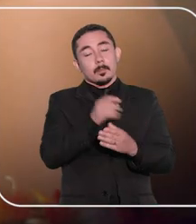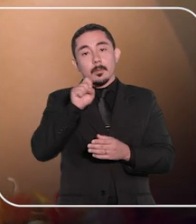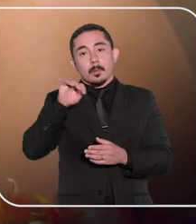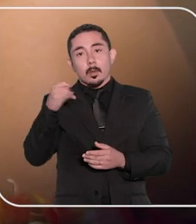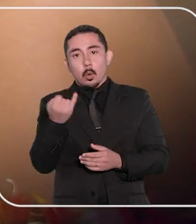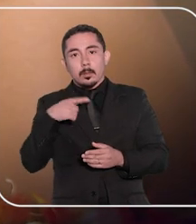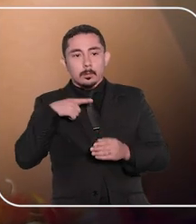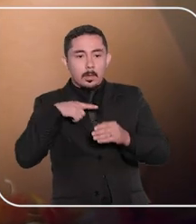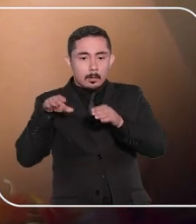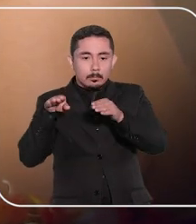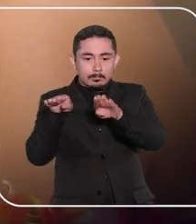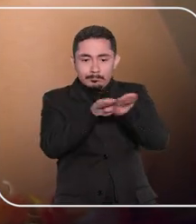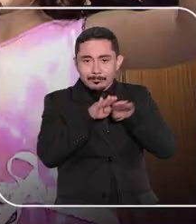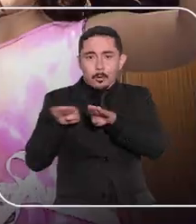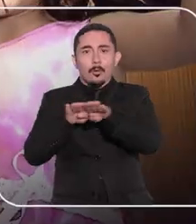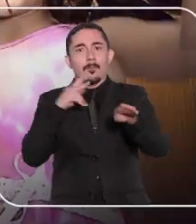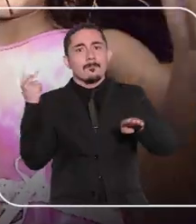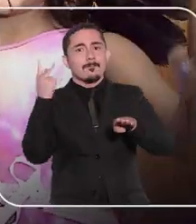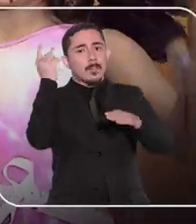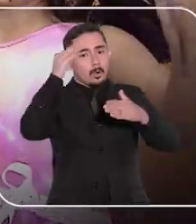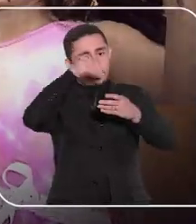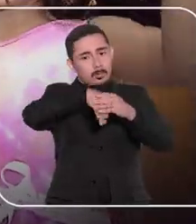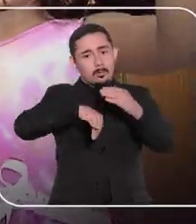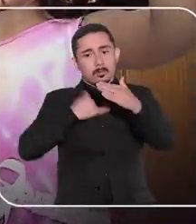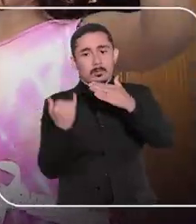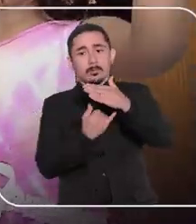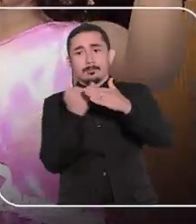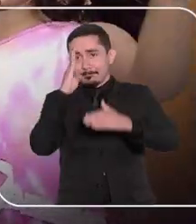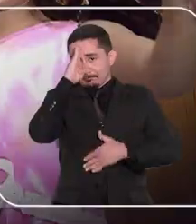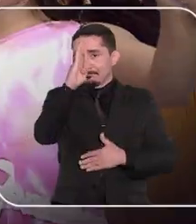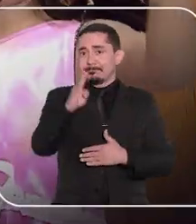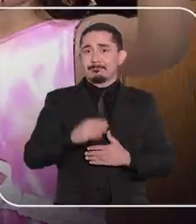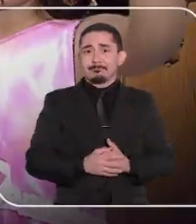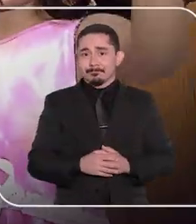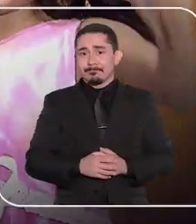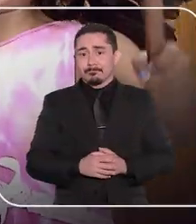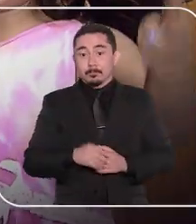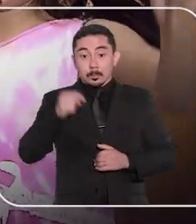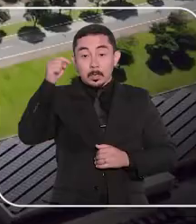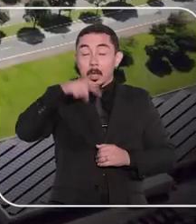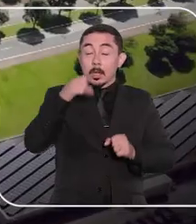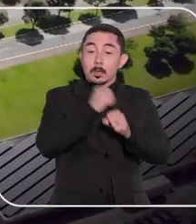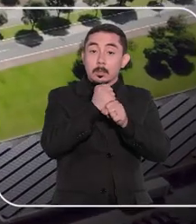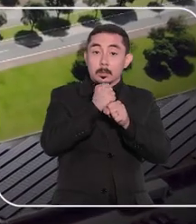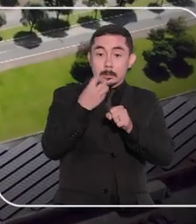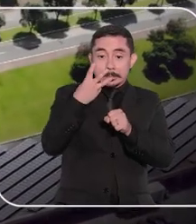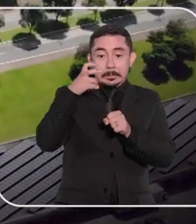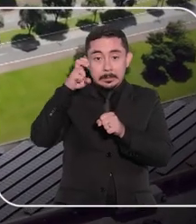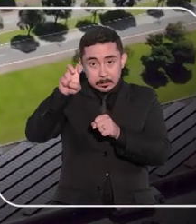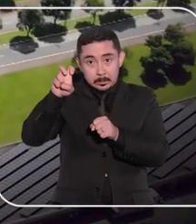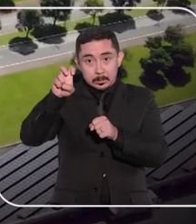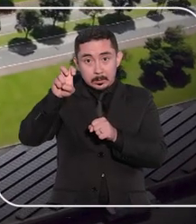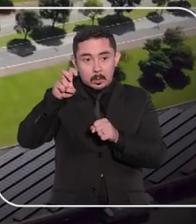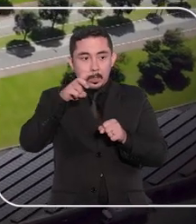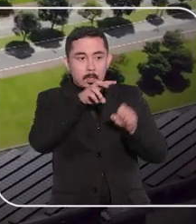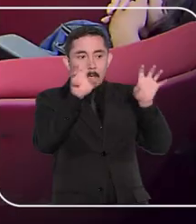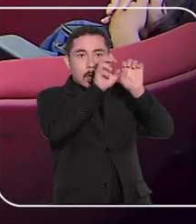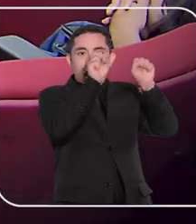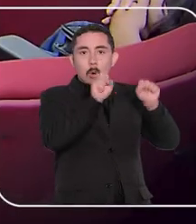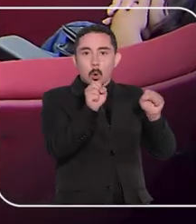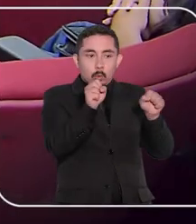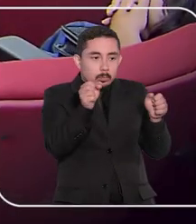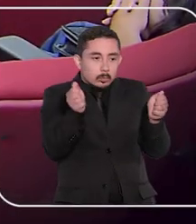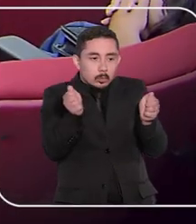o STJ tem a igualdade como valor institucional prioritário nestes 35 anos